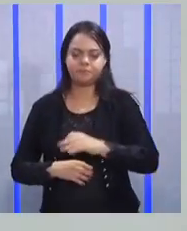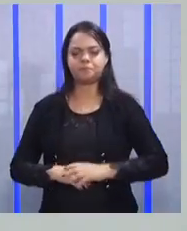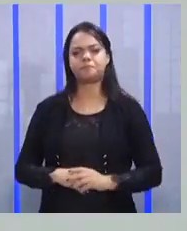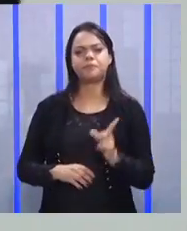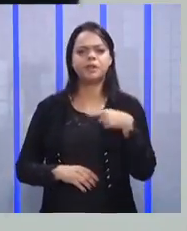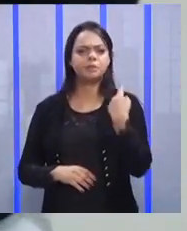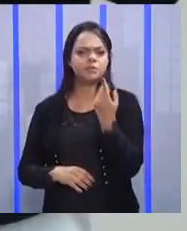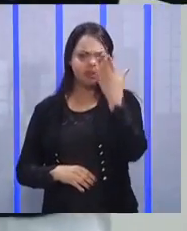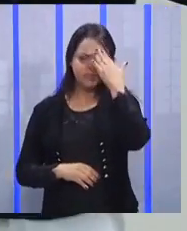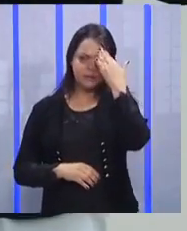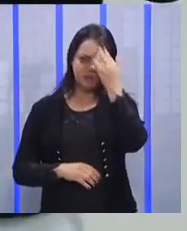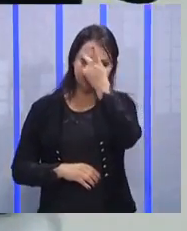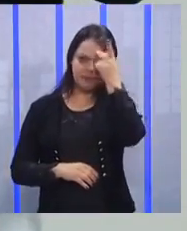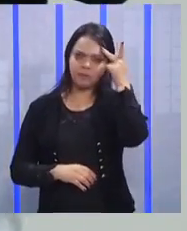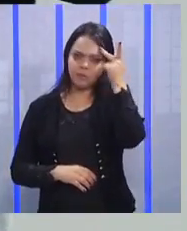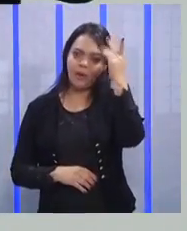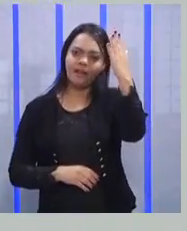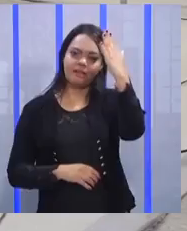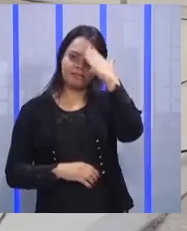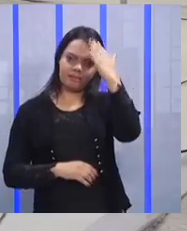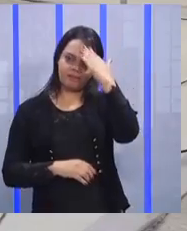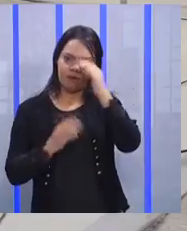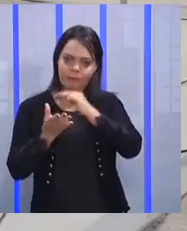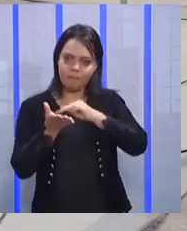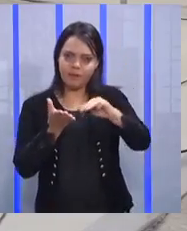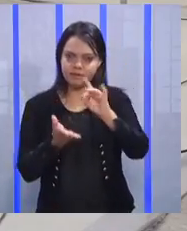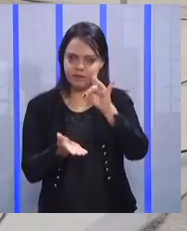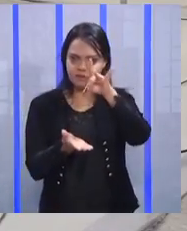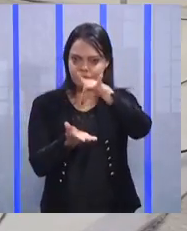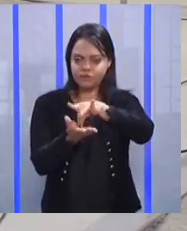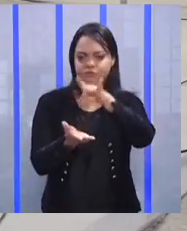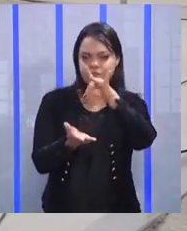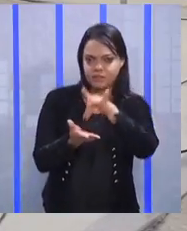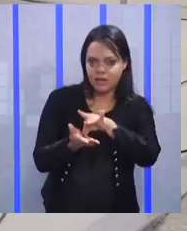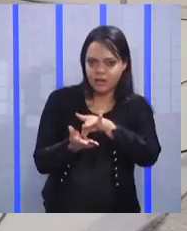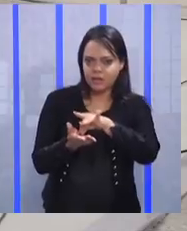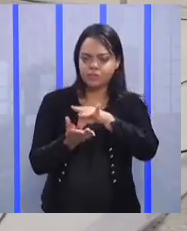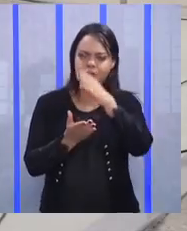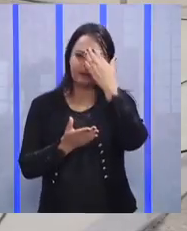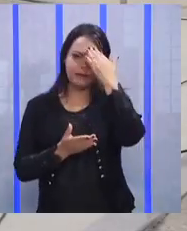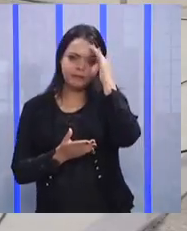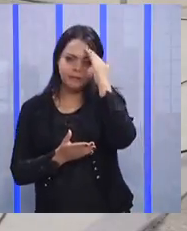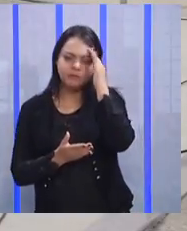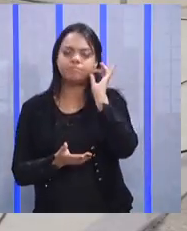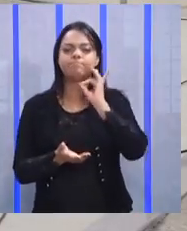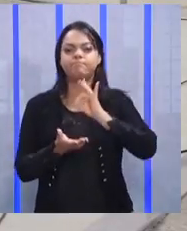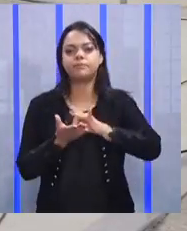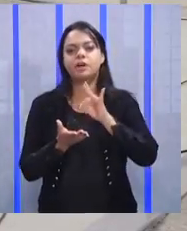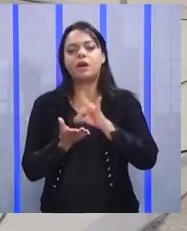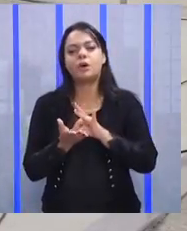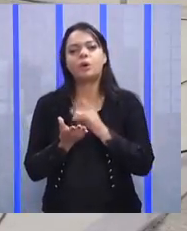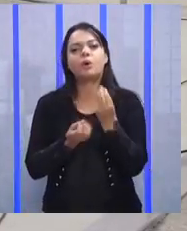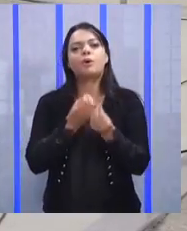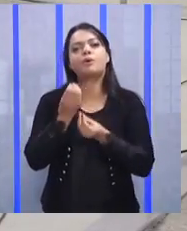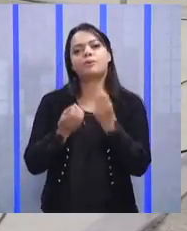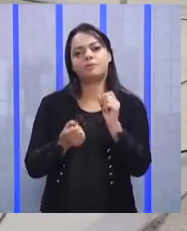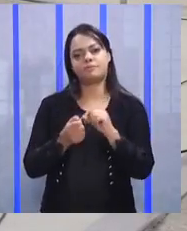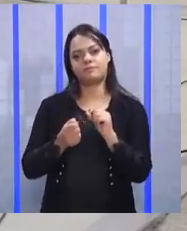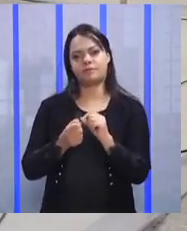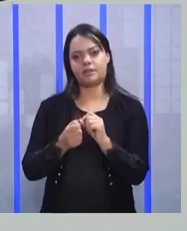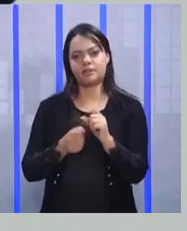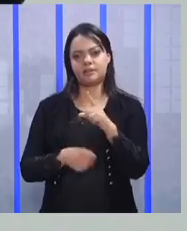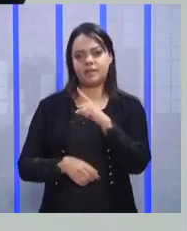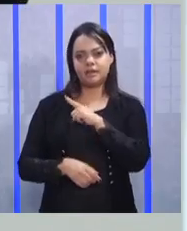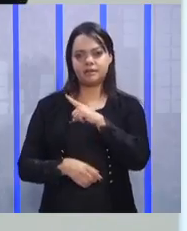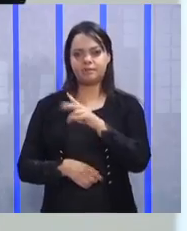que o receptor, ele recebeu a mensagem e codificou e entendeu, o que ele faz? Ele dá um